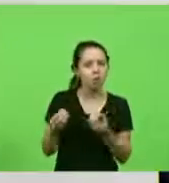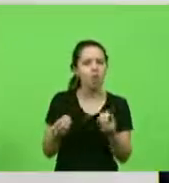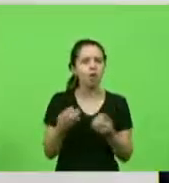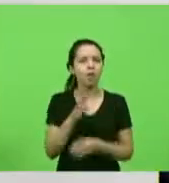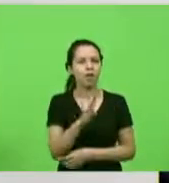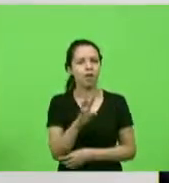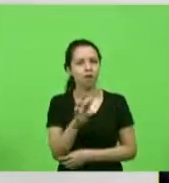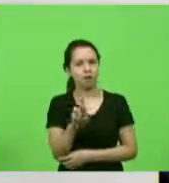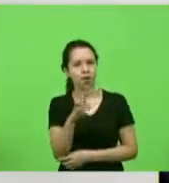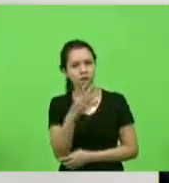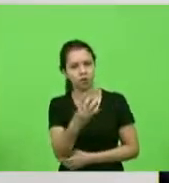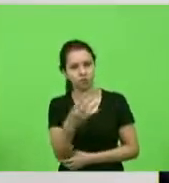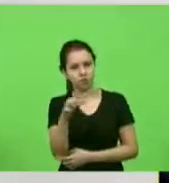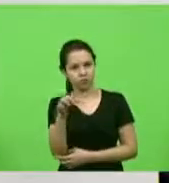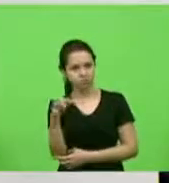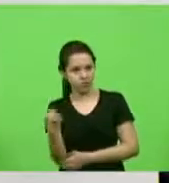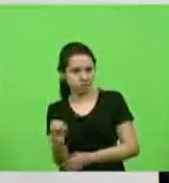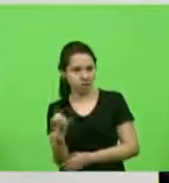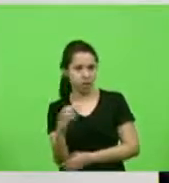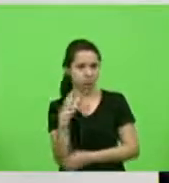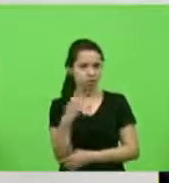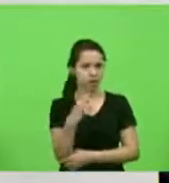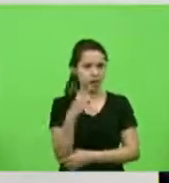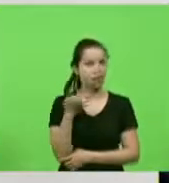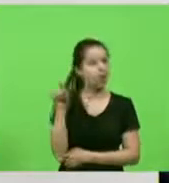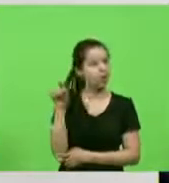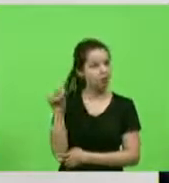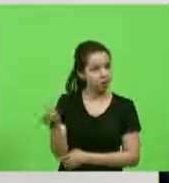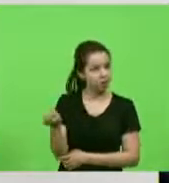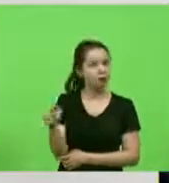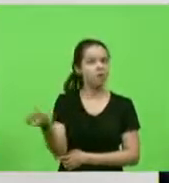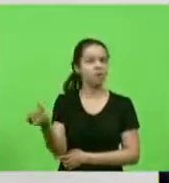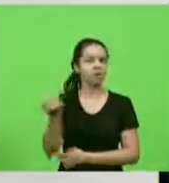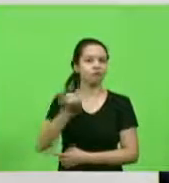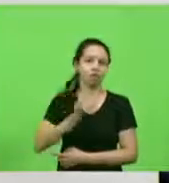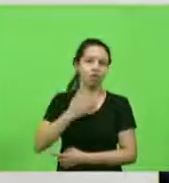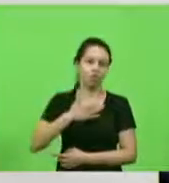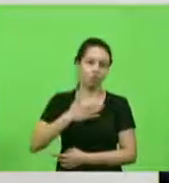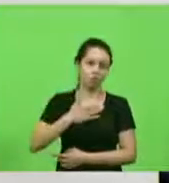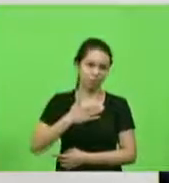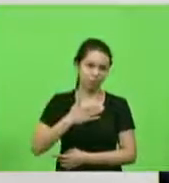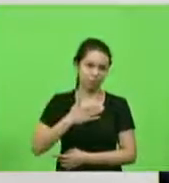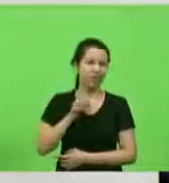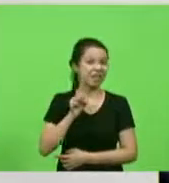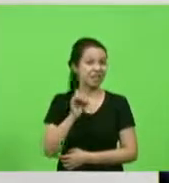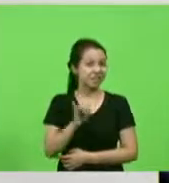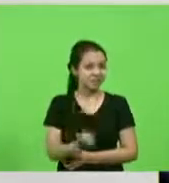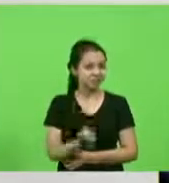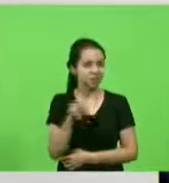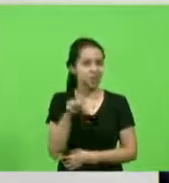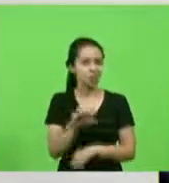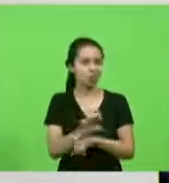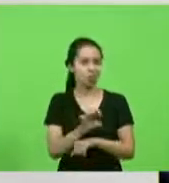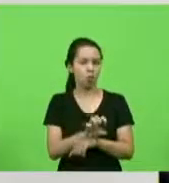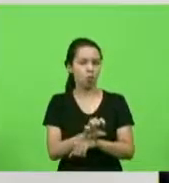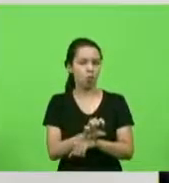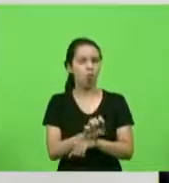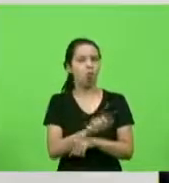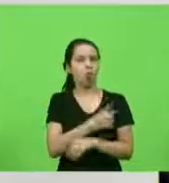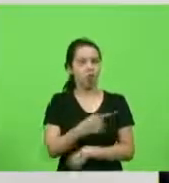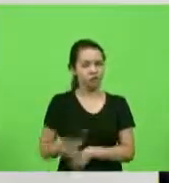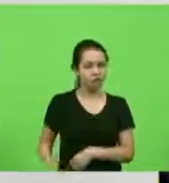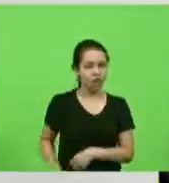-470, deputados, e ele me confidenciou ao telefone dizendo que se o Estado liberar os recursos